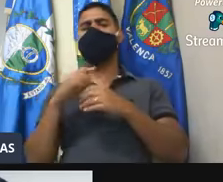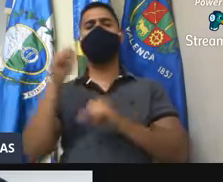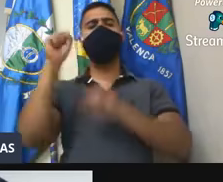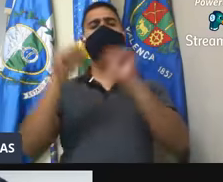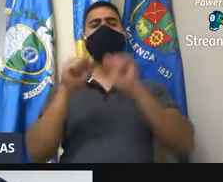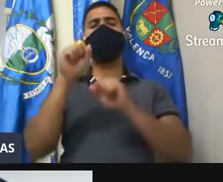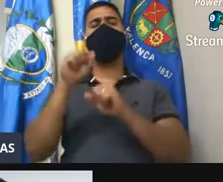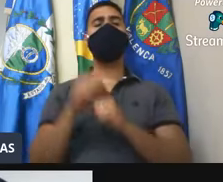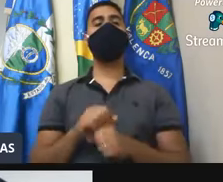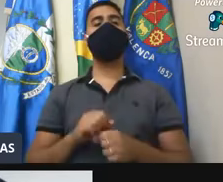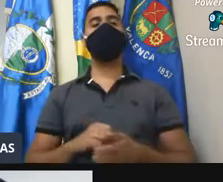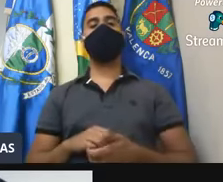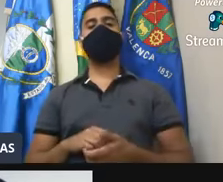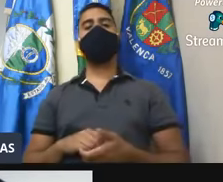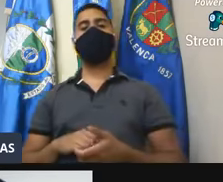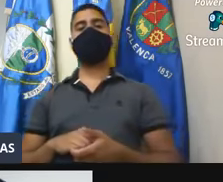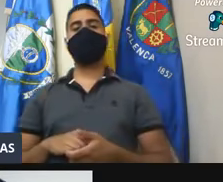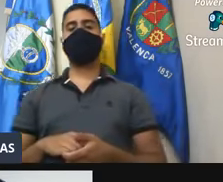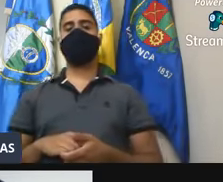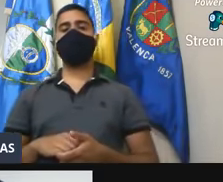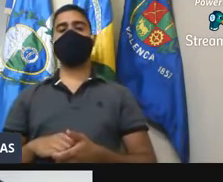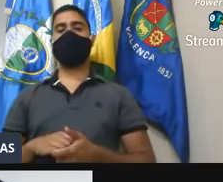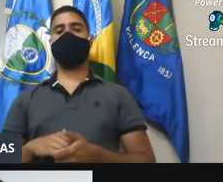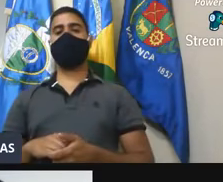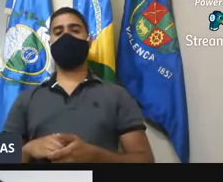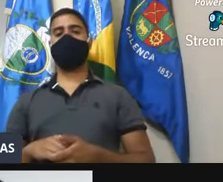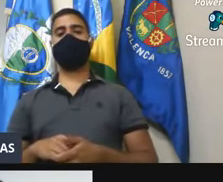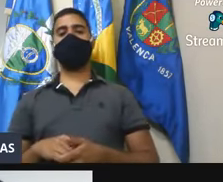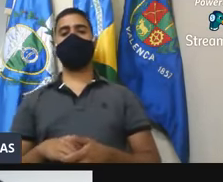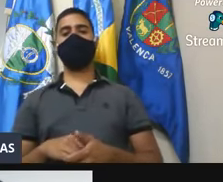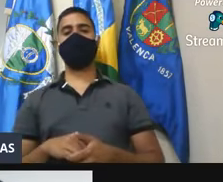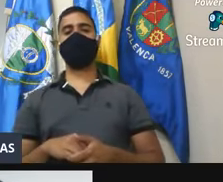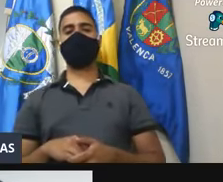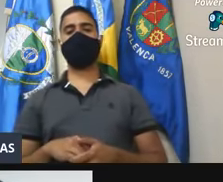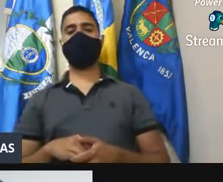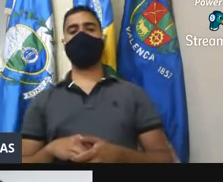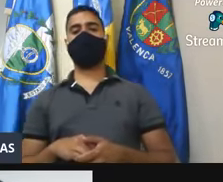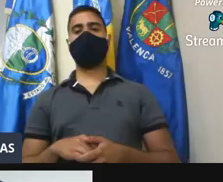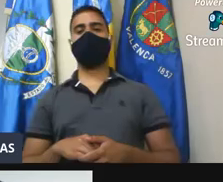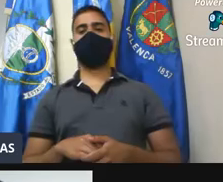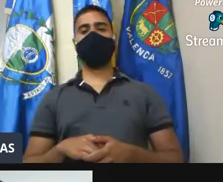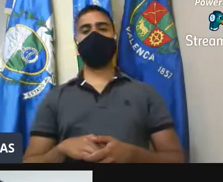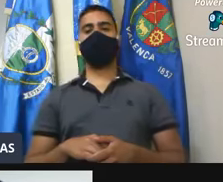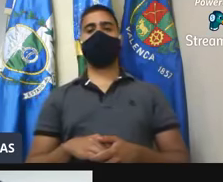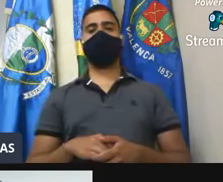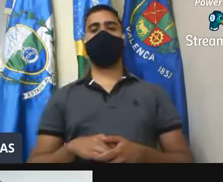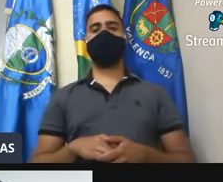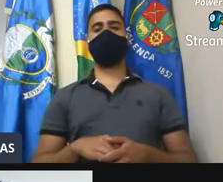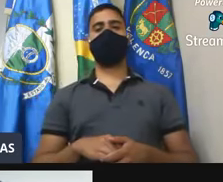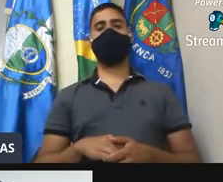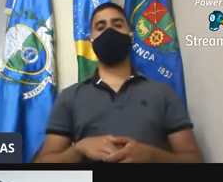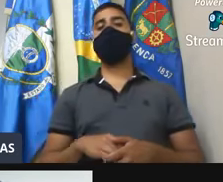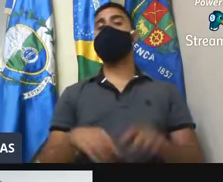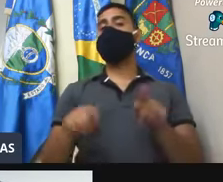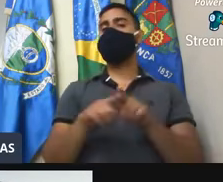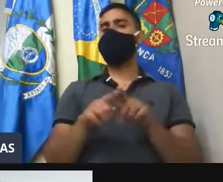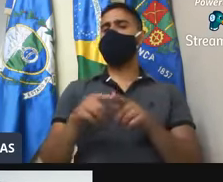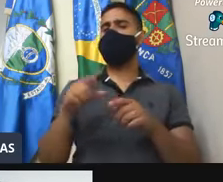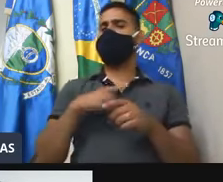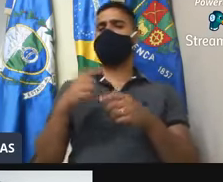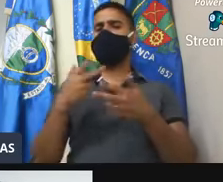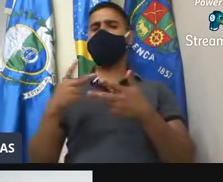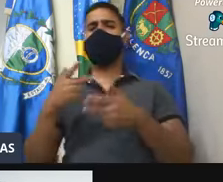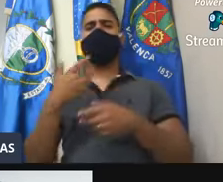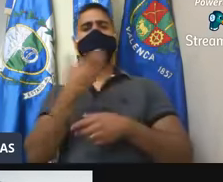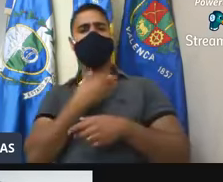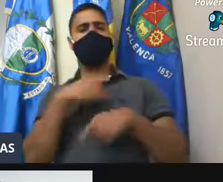lá para a associação dos carros antigos, os independentes, os carburados, que é do